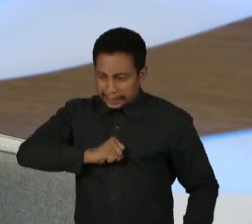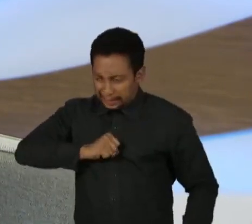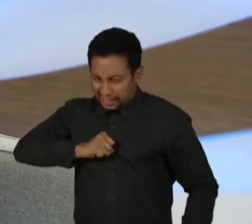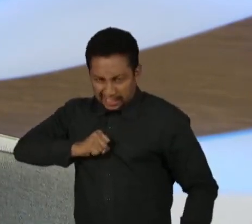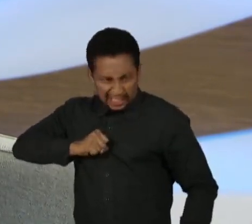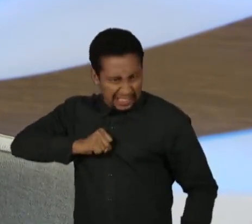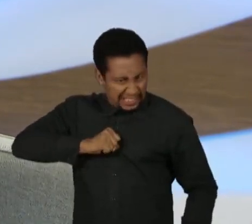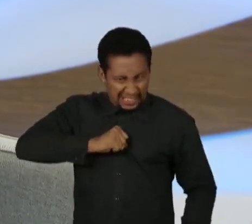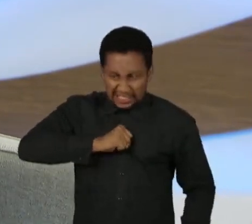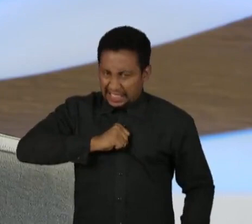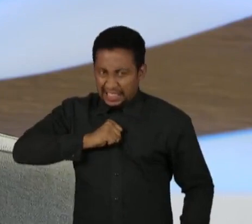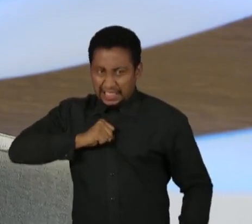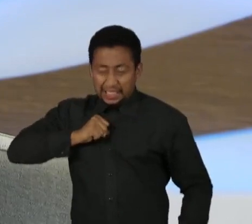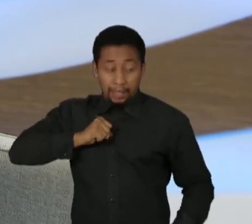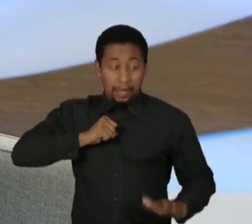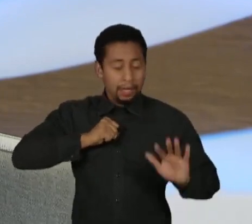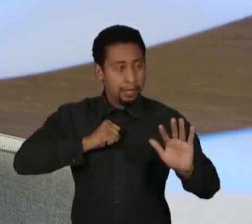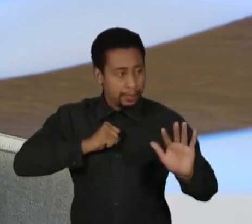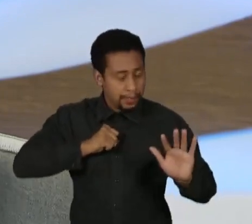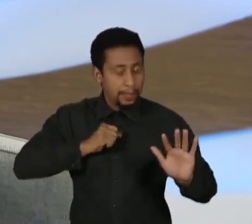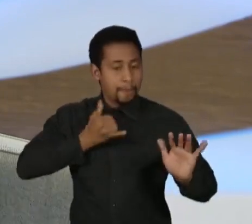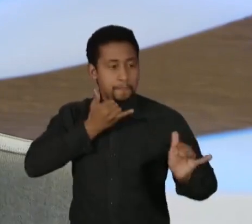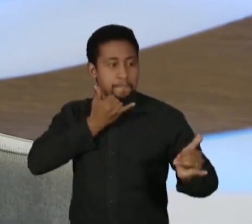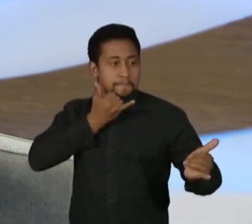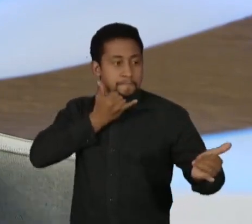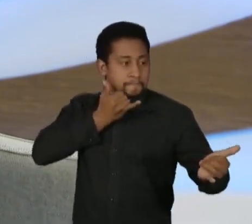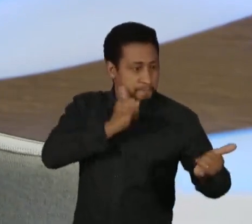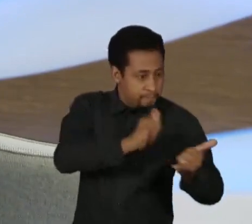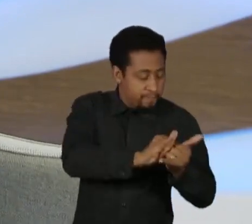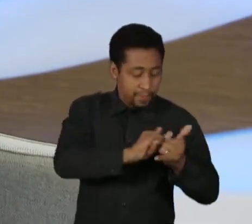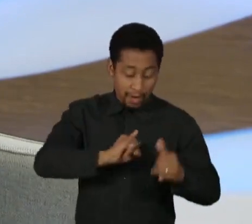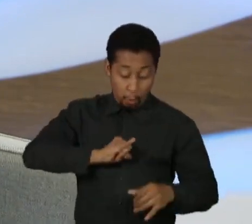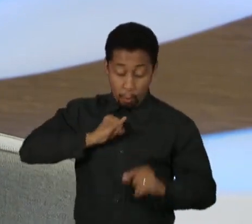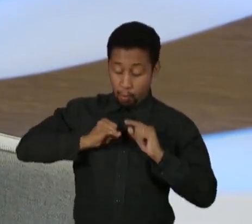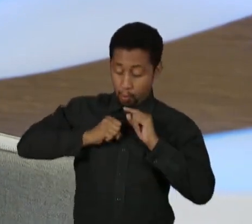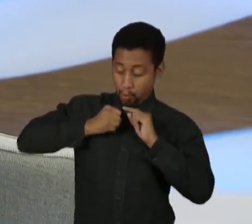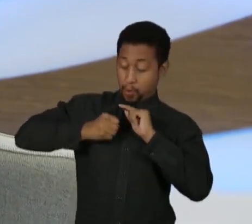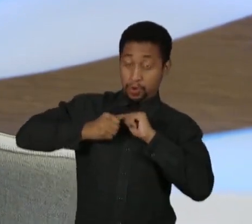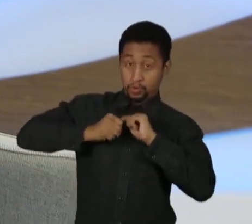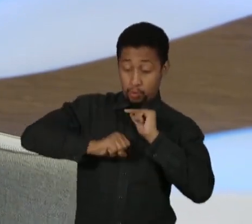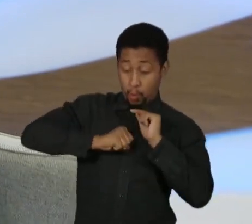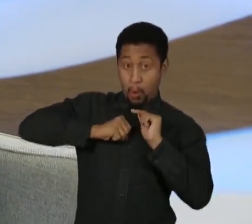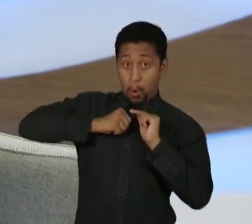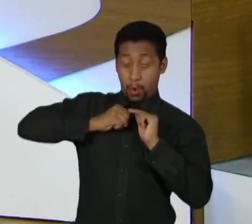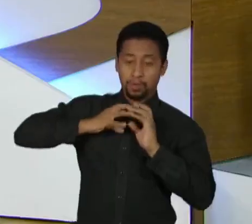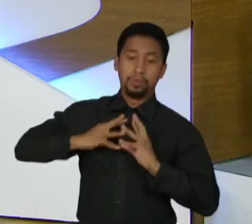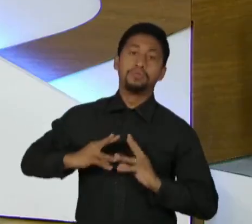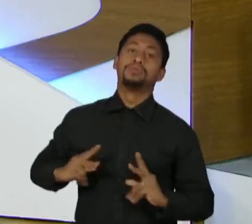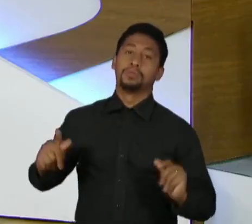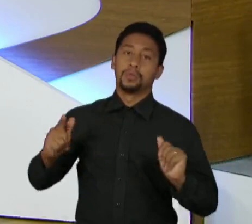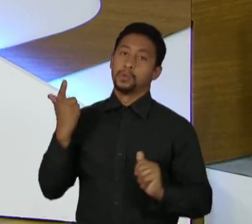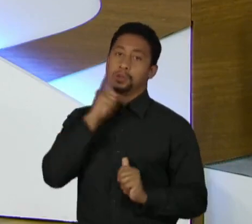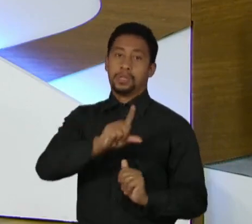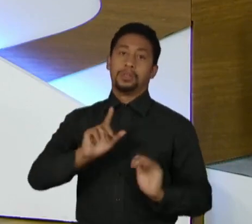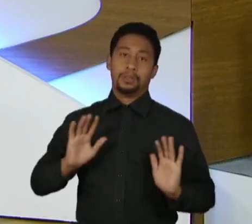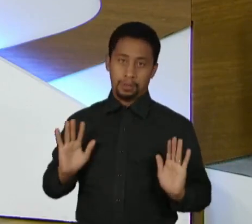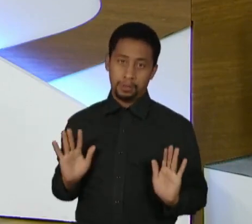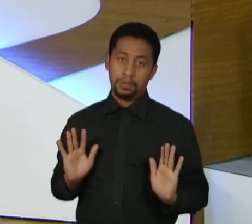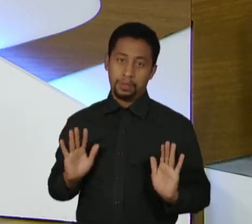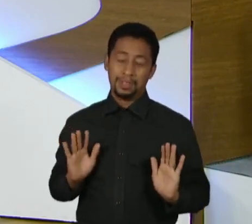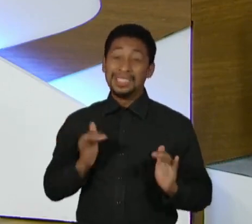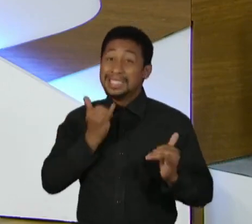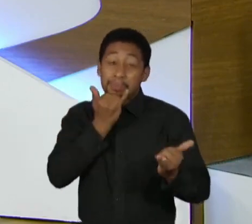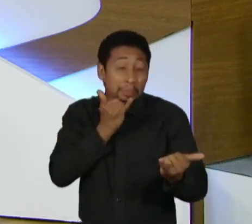que a vítima tem de sair das mãos do agressor. Enquanto o perdão não acontece,